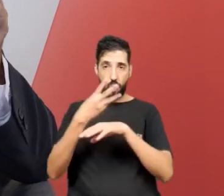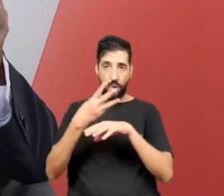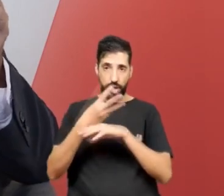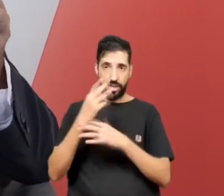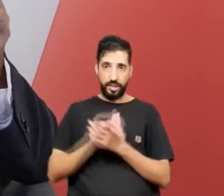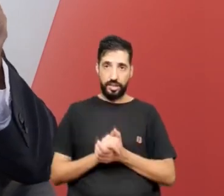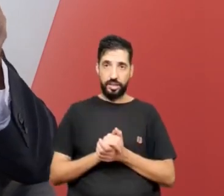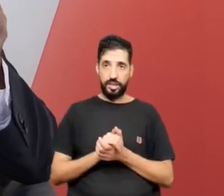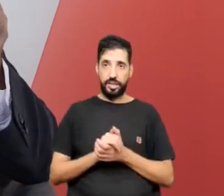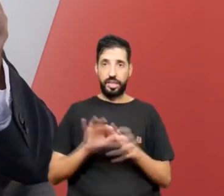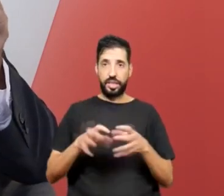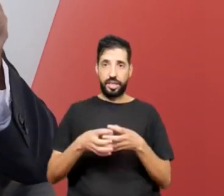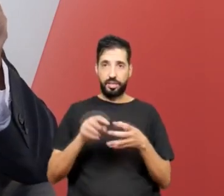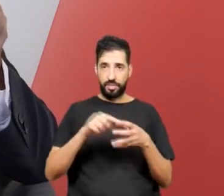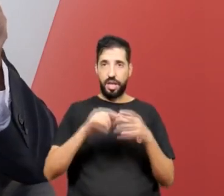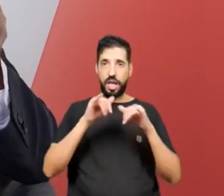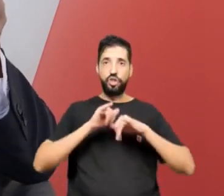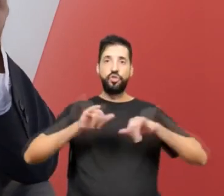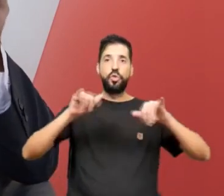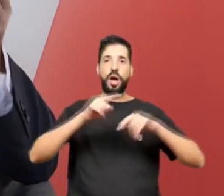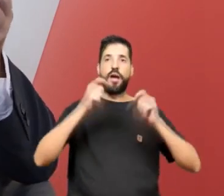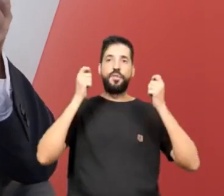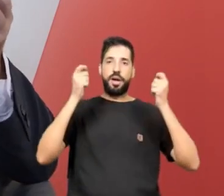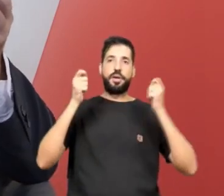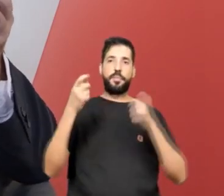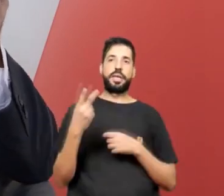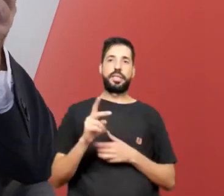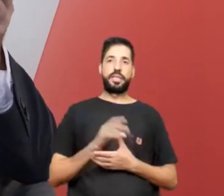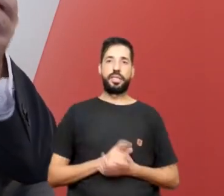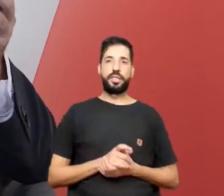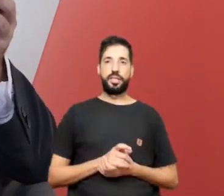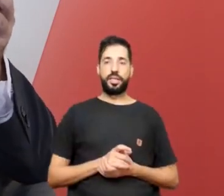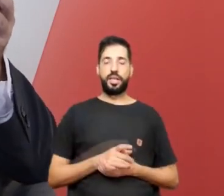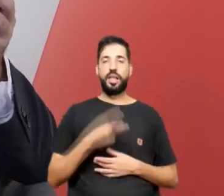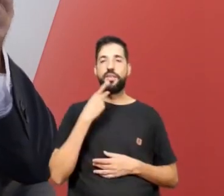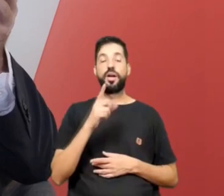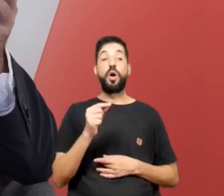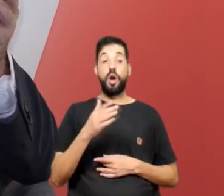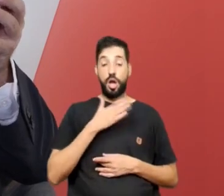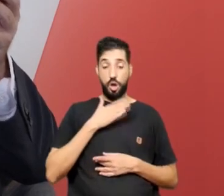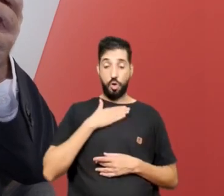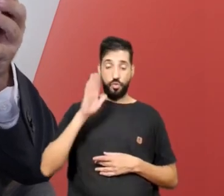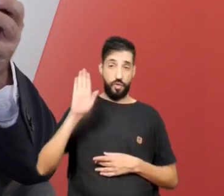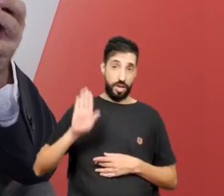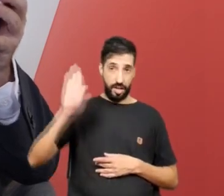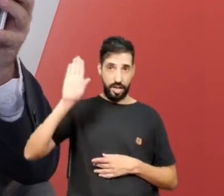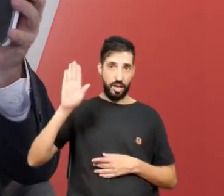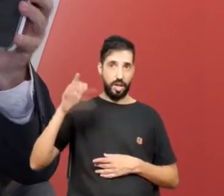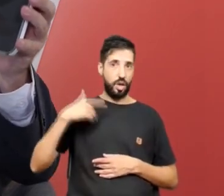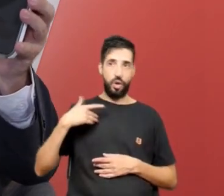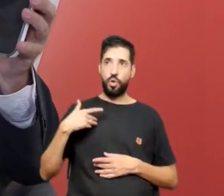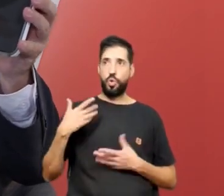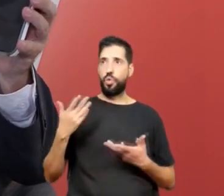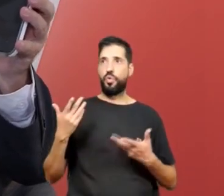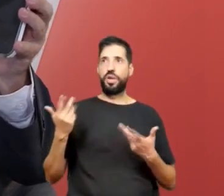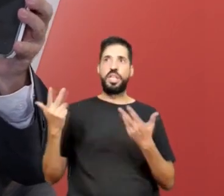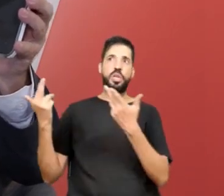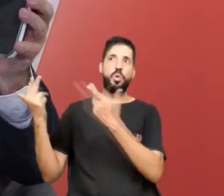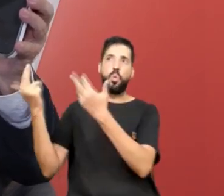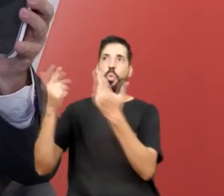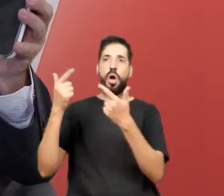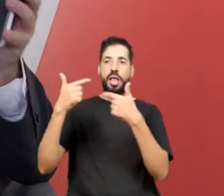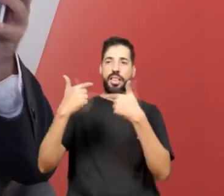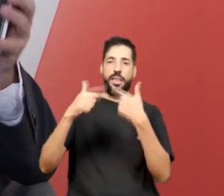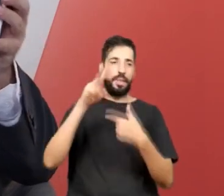ele divulgava na campanha. Ele dizia, gente, eu vou me eleger e eu não vou ser que nem esses candidatos que só trabalham de segunda a sexta.